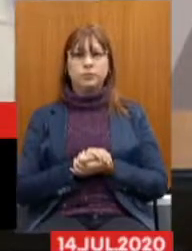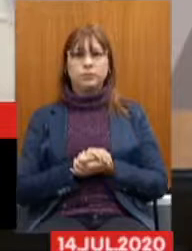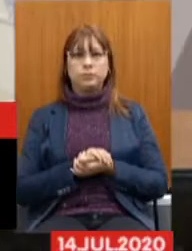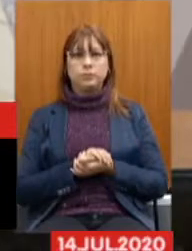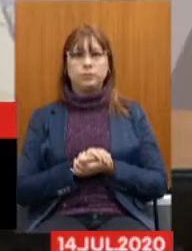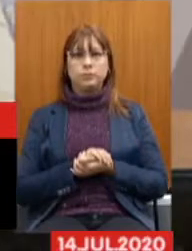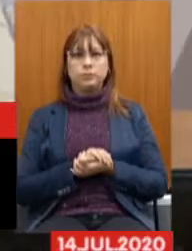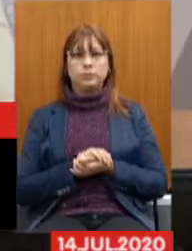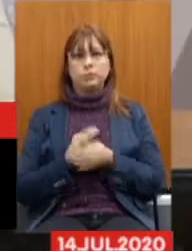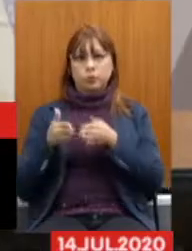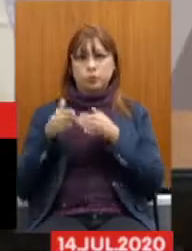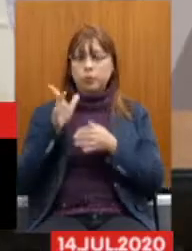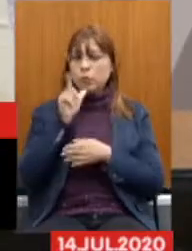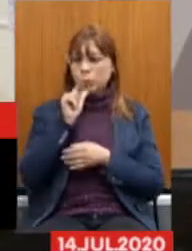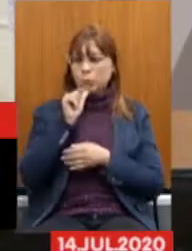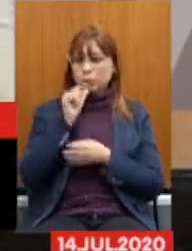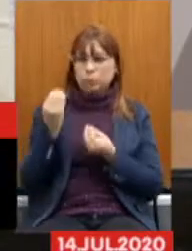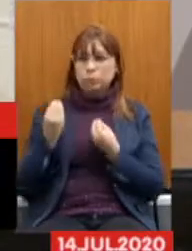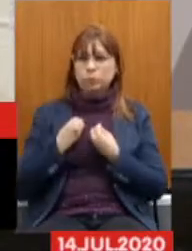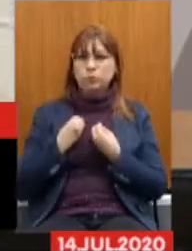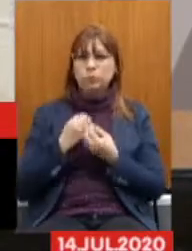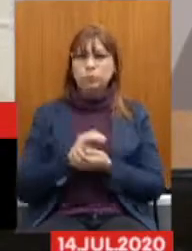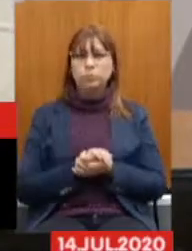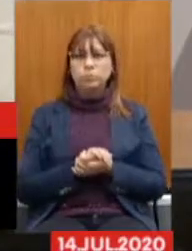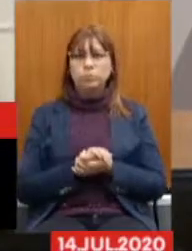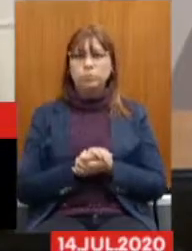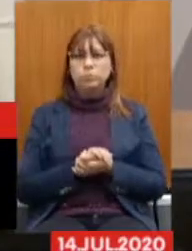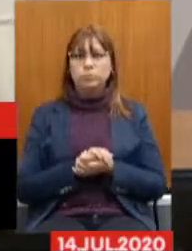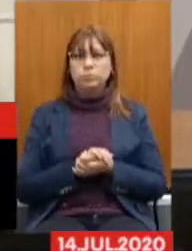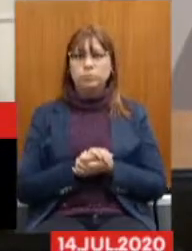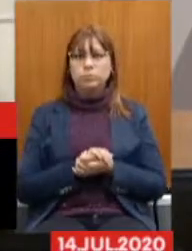água Por favor Água Água